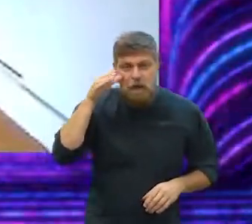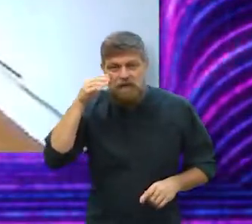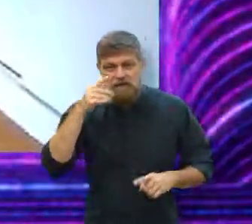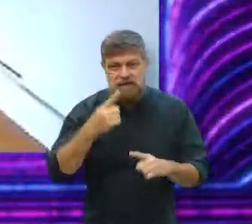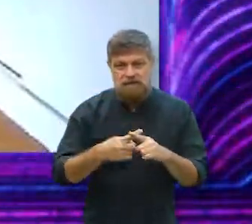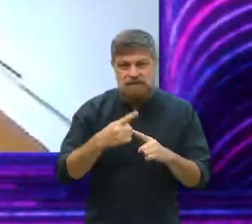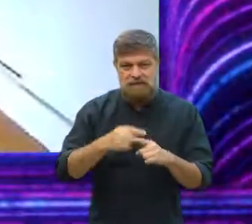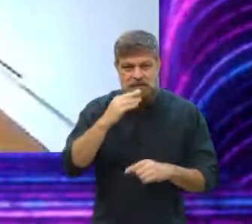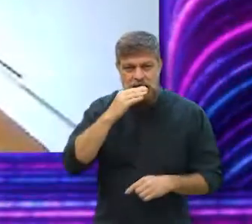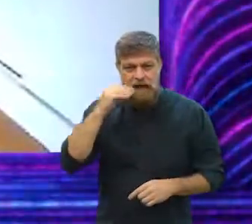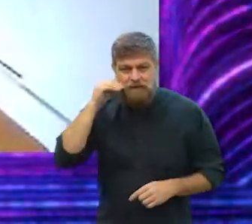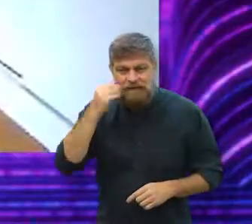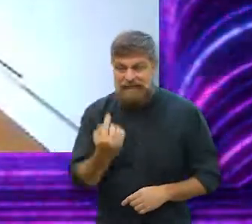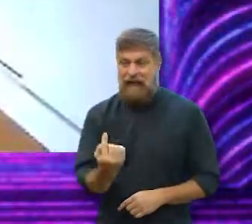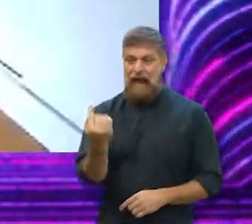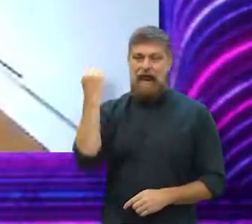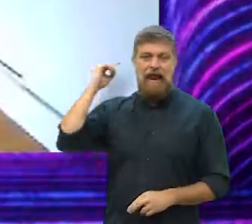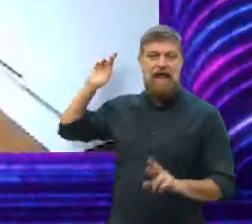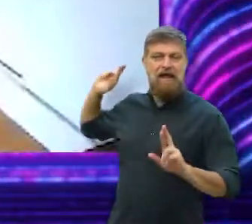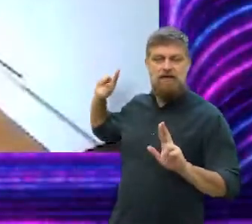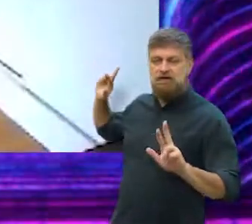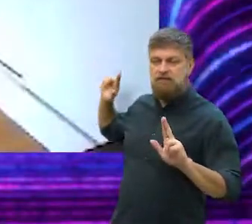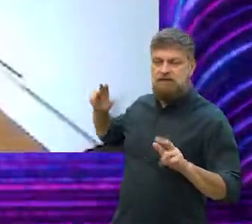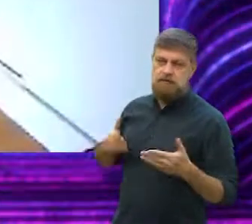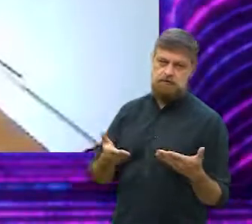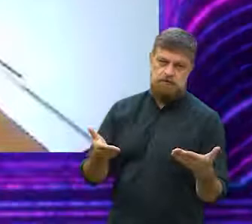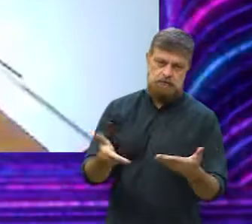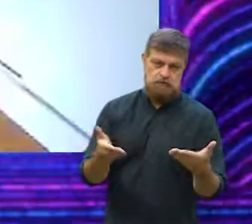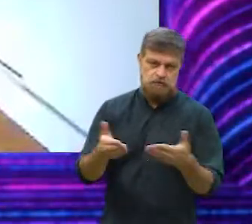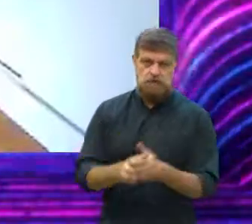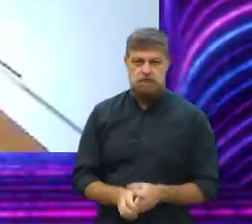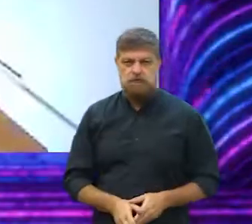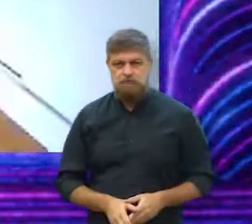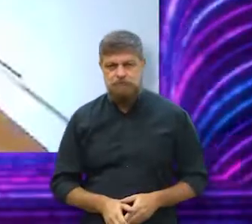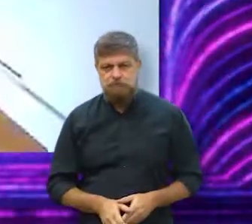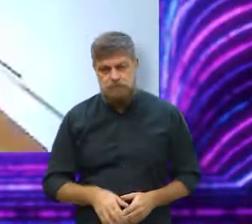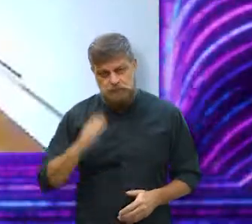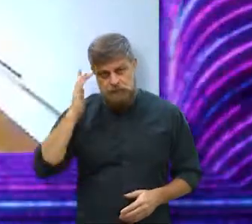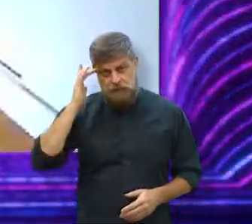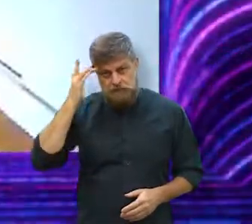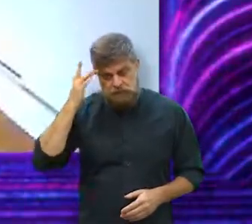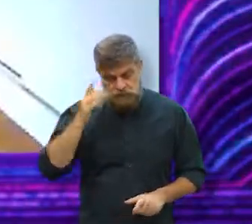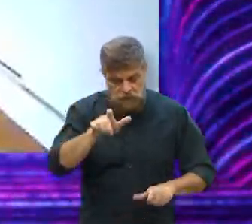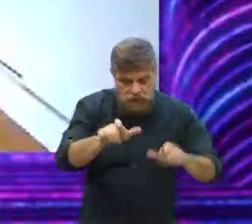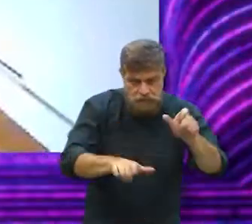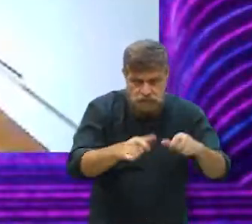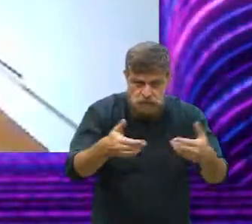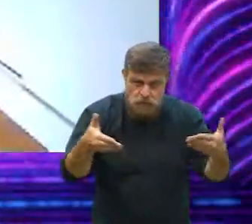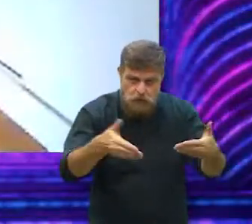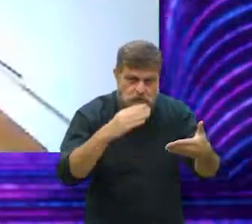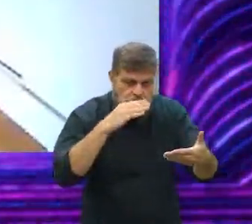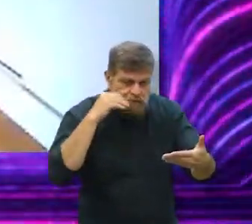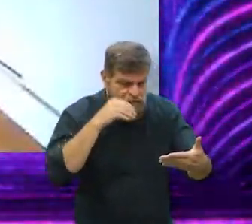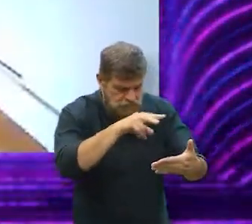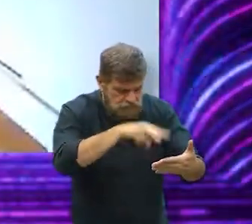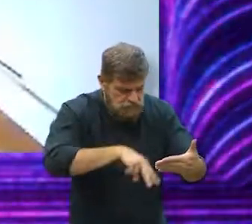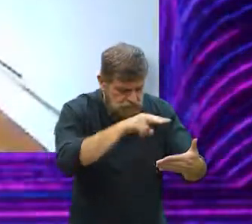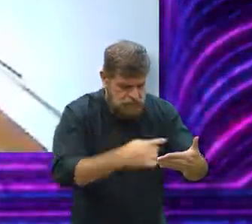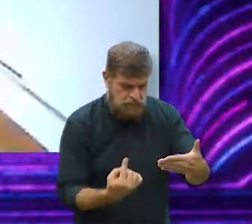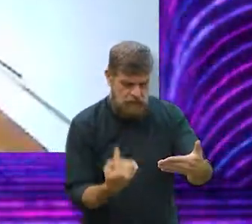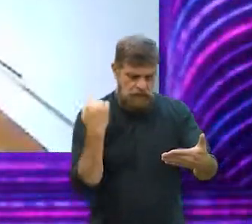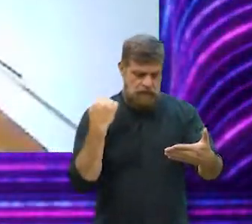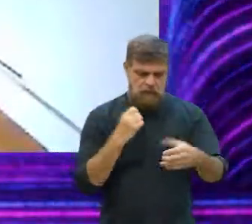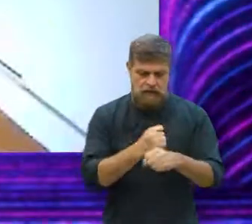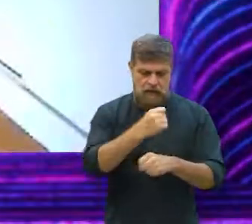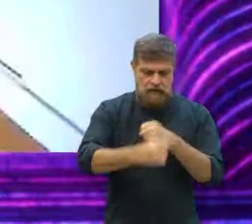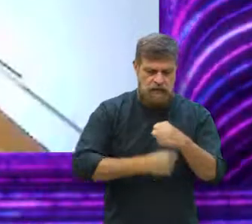porque é uma adolescência muito diferente, e eu acho que as pessoas, os adolescentes de hoje em dia, podem, enfim... Eu já ouvi dizer que